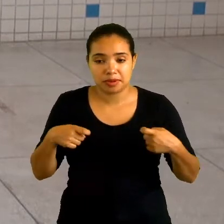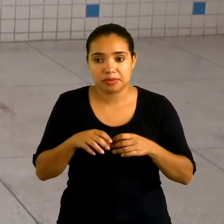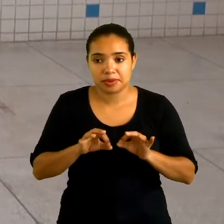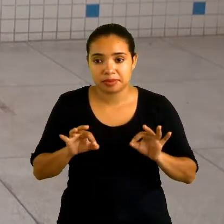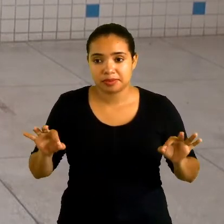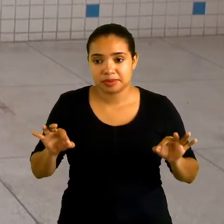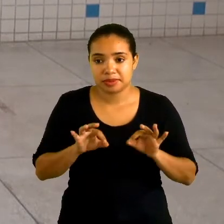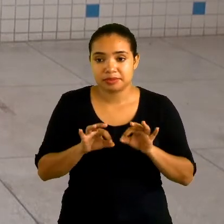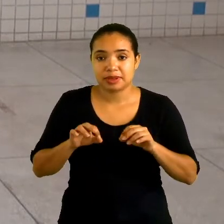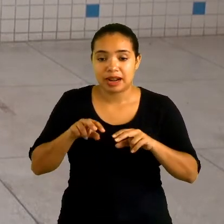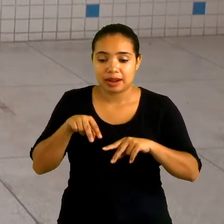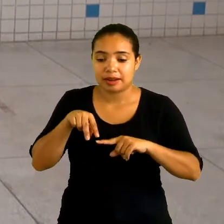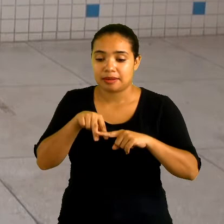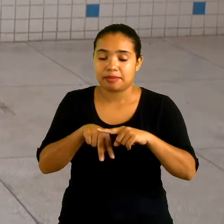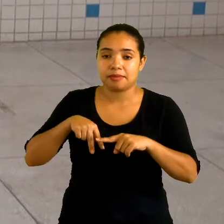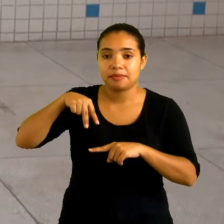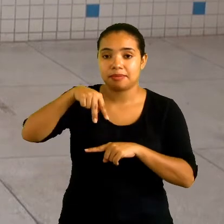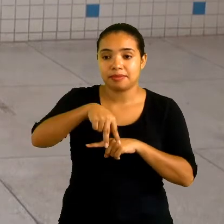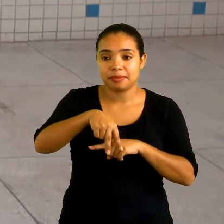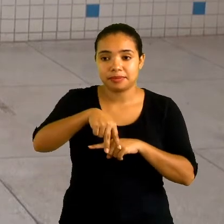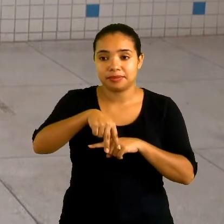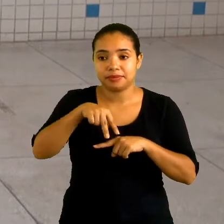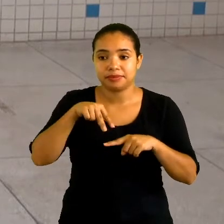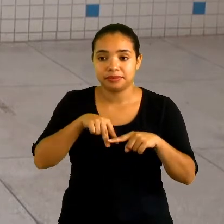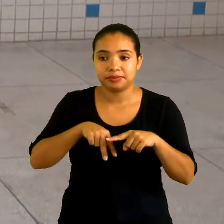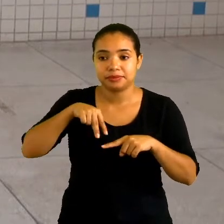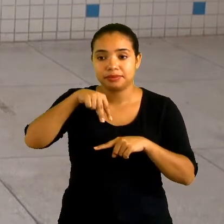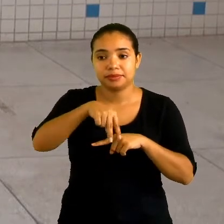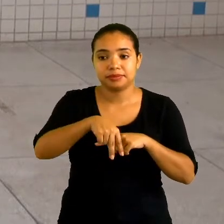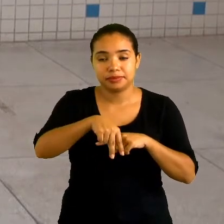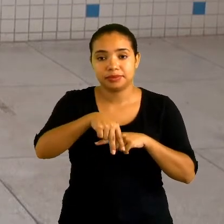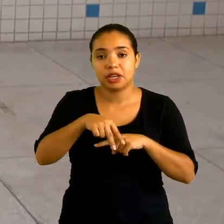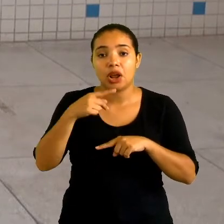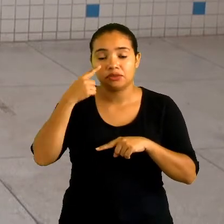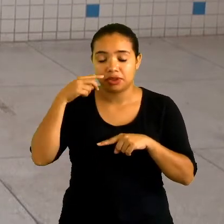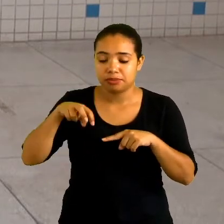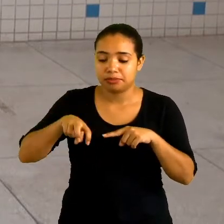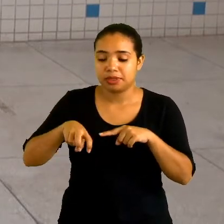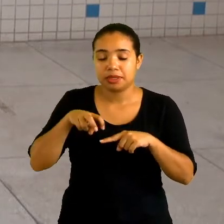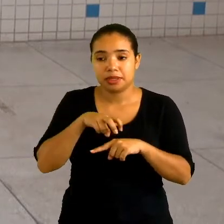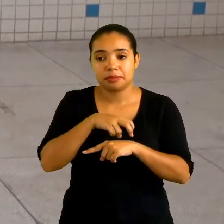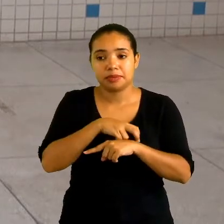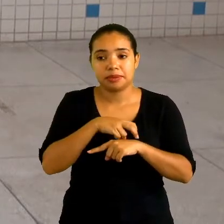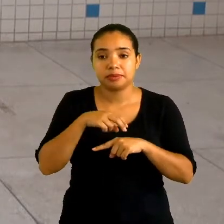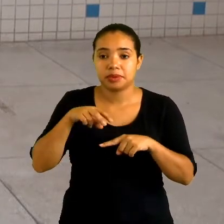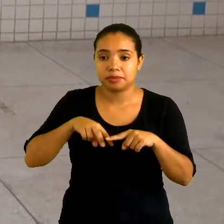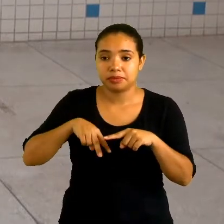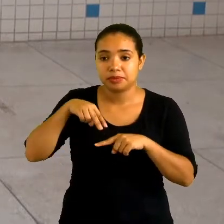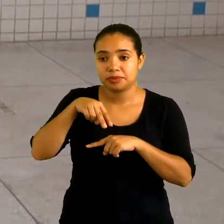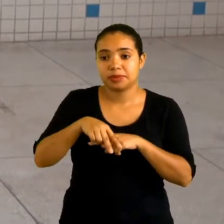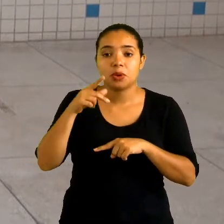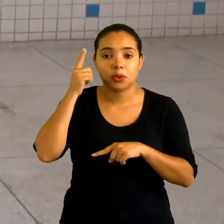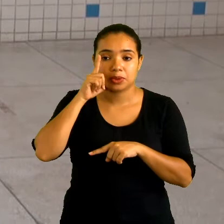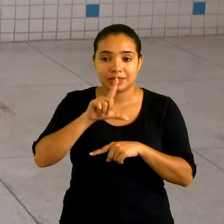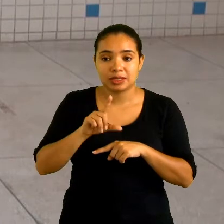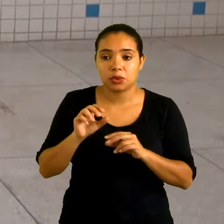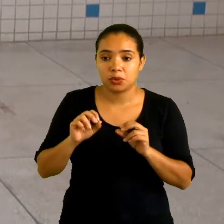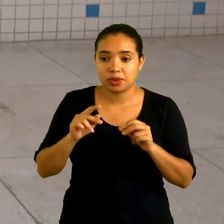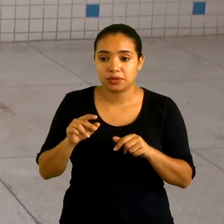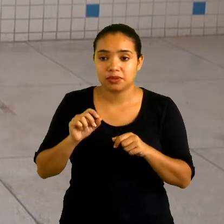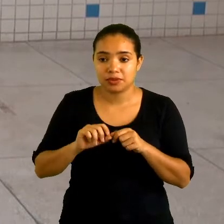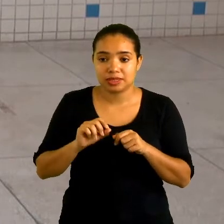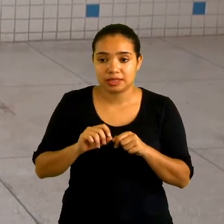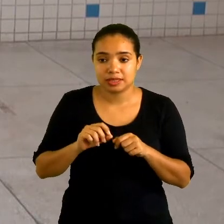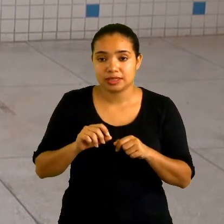saltar o elástico, coloquei bem baixinho, inicia lá baixinho para todo mundo conseguir, vamos lá, vou fazer uma